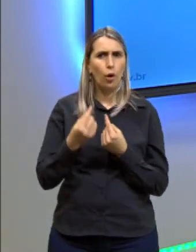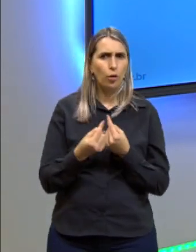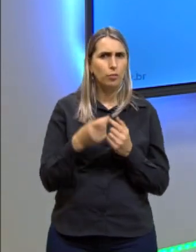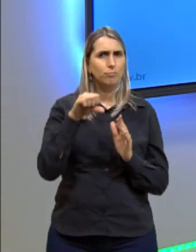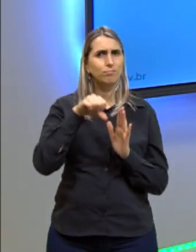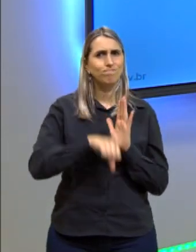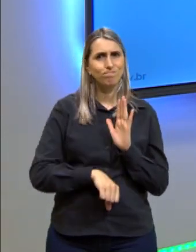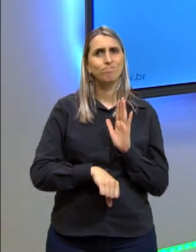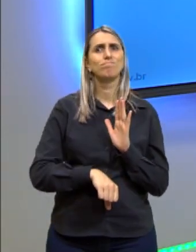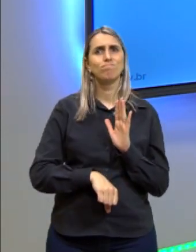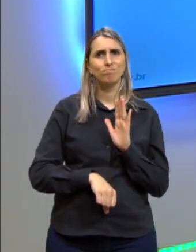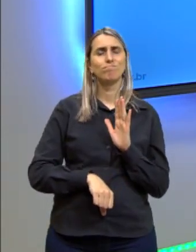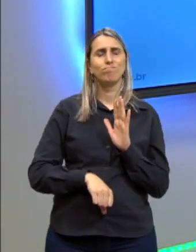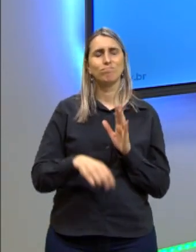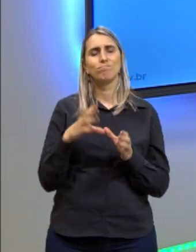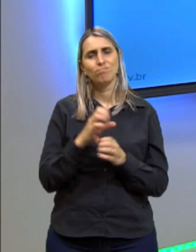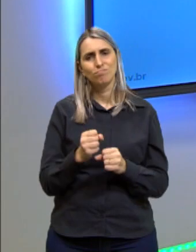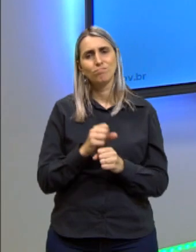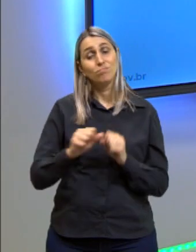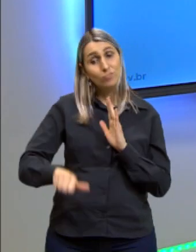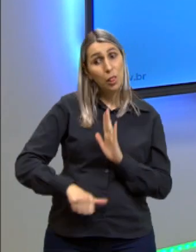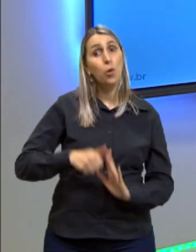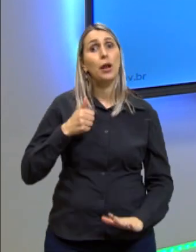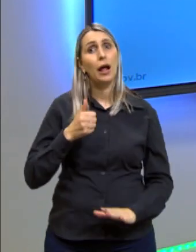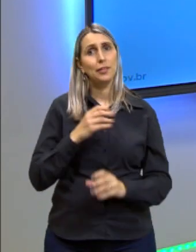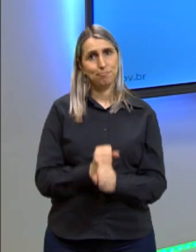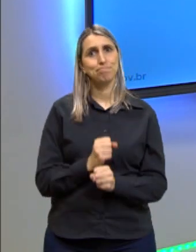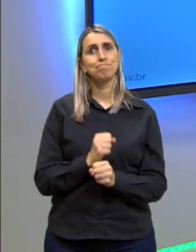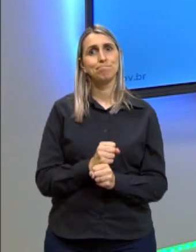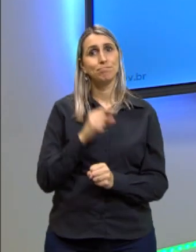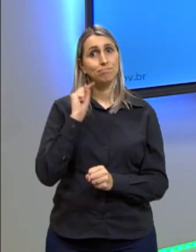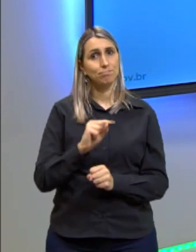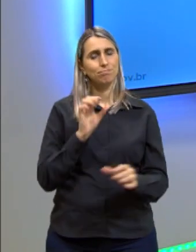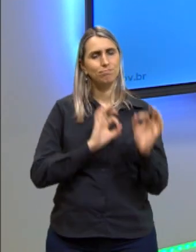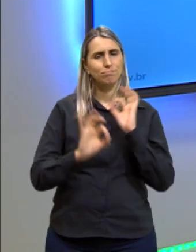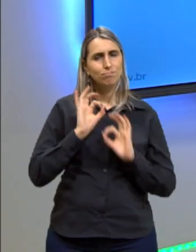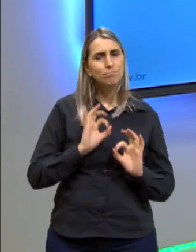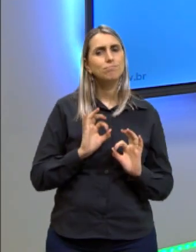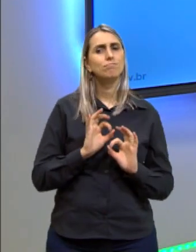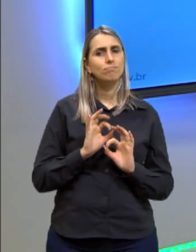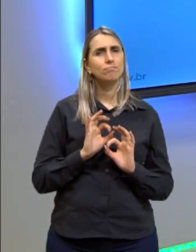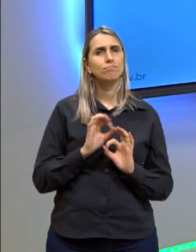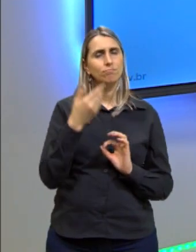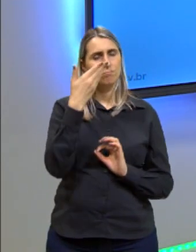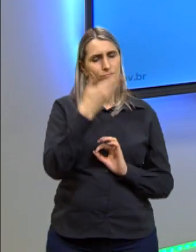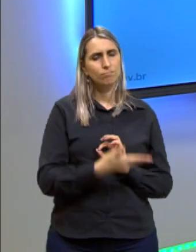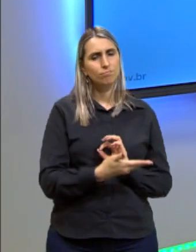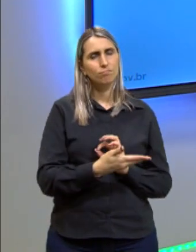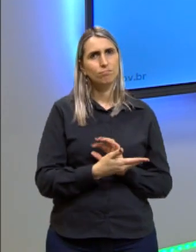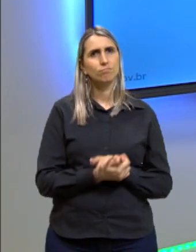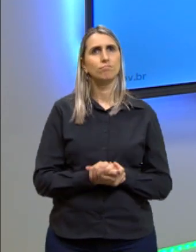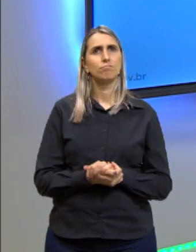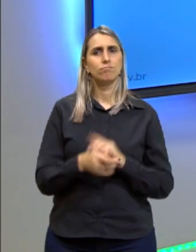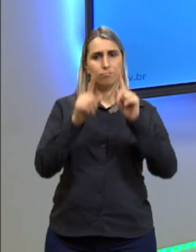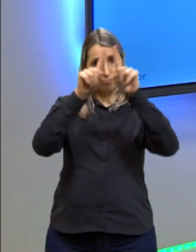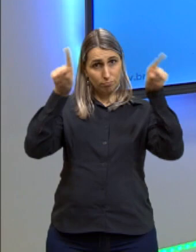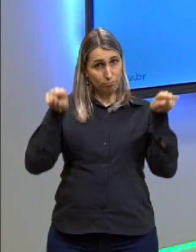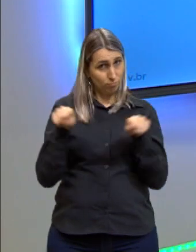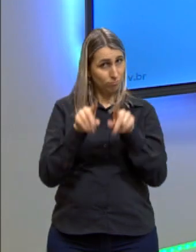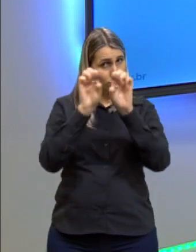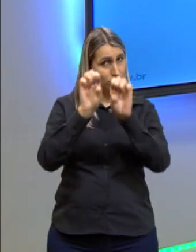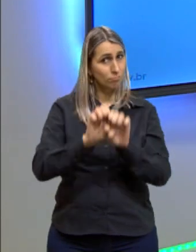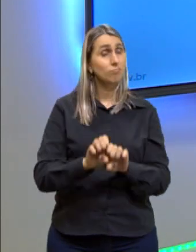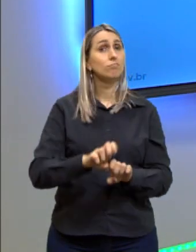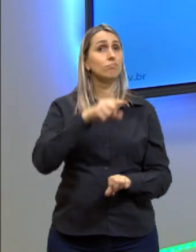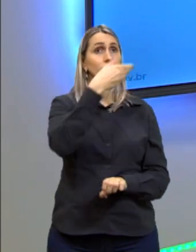prejudicar, mas sim te beneficiar. Então, isso é projeto, além desse projetinho aqui, que eu fiz no quadro antes para vocês,